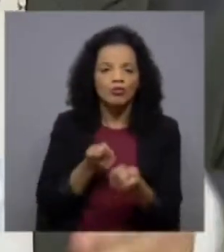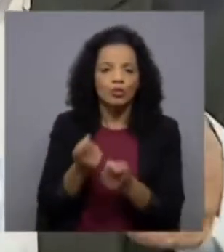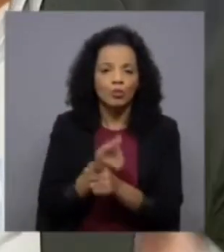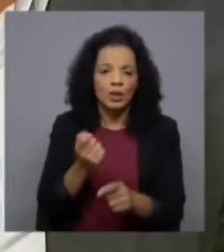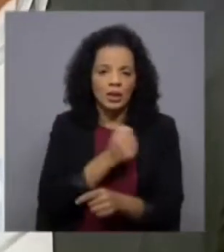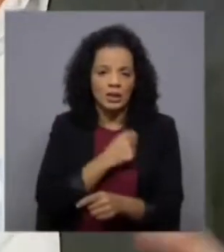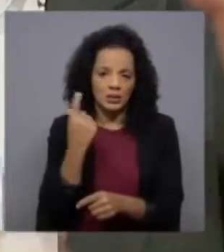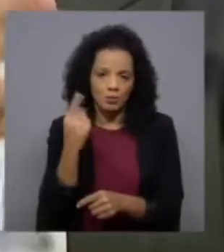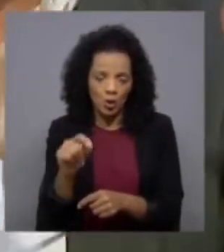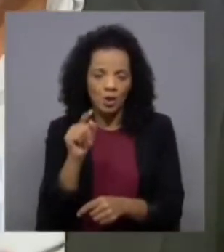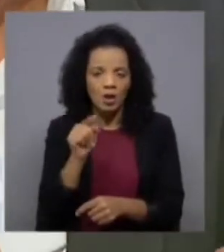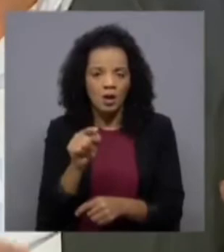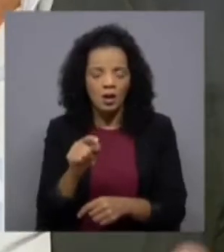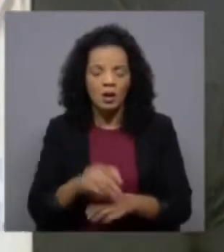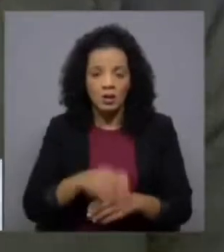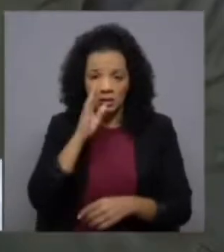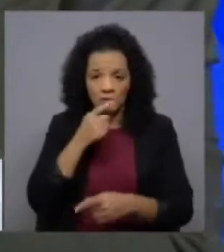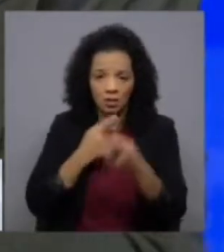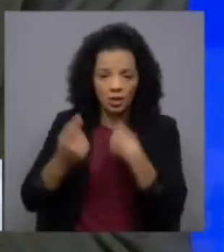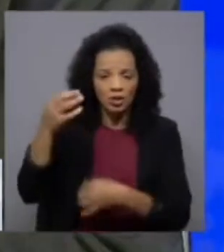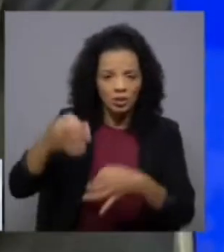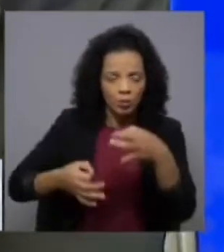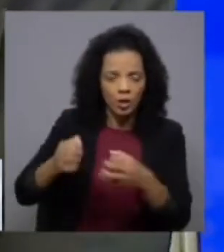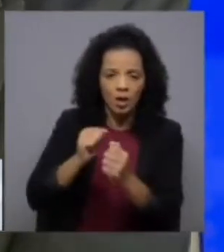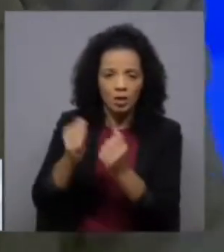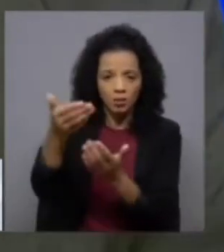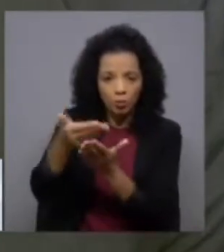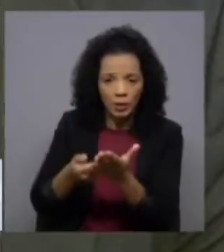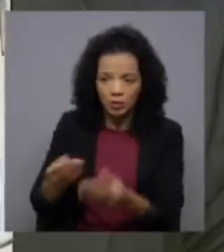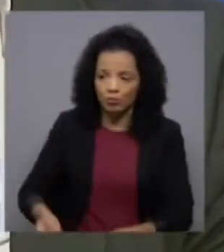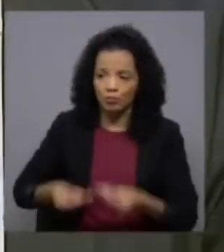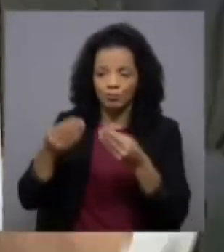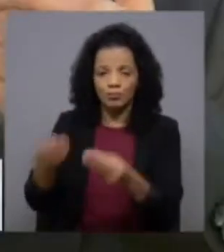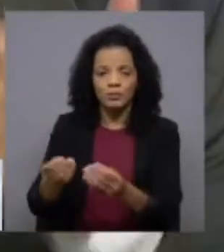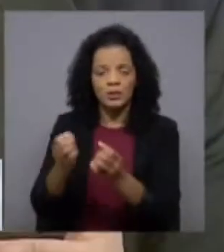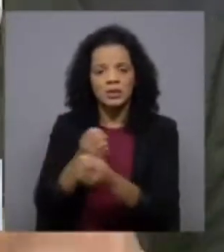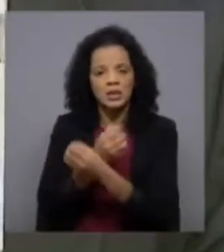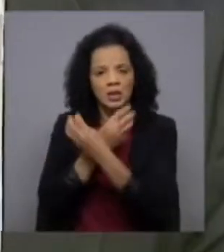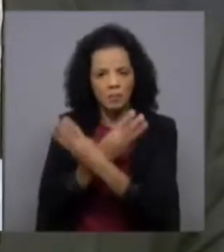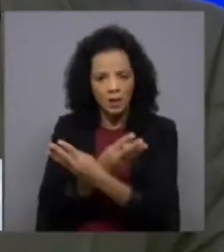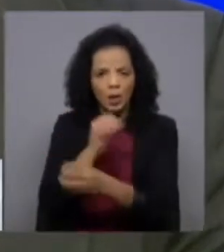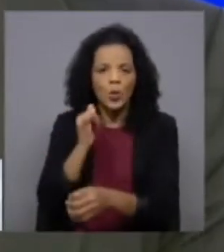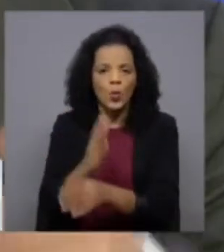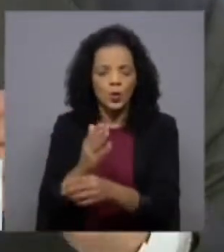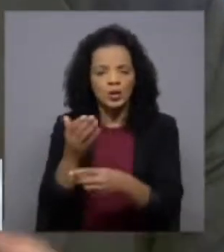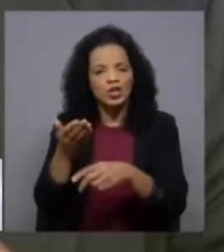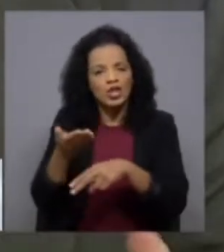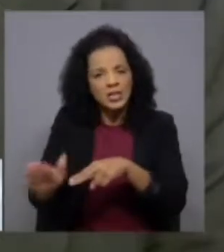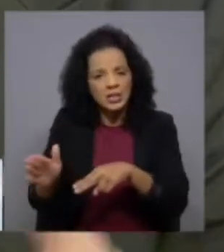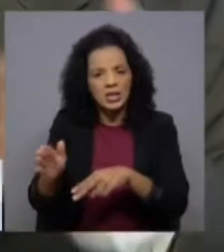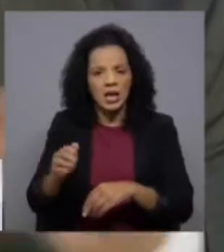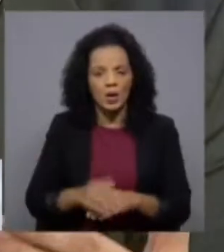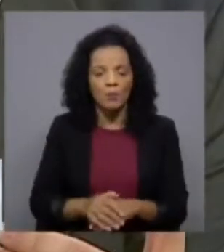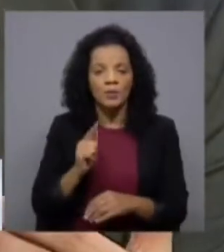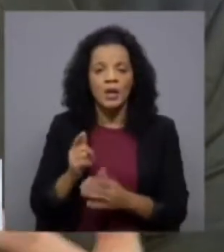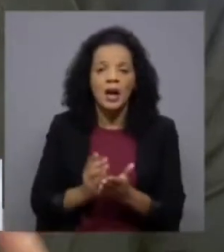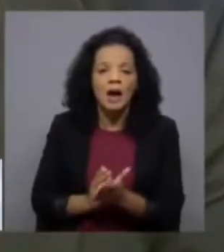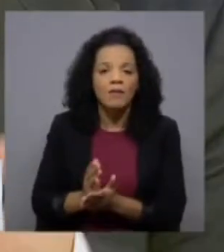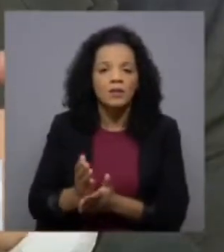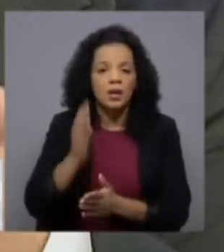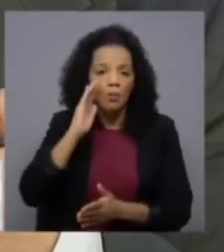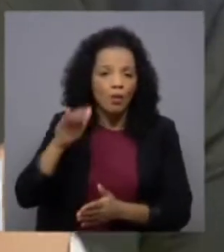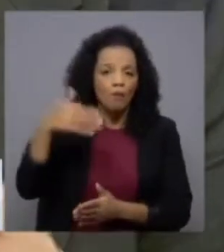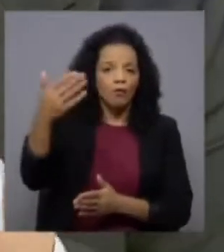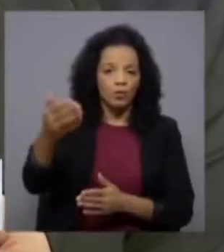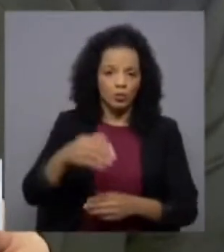de casa é uma condição se a queixa foi feita em tribunal a documentação foi entregue no centro de emprego é outra categoria de exceção isto é avançar para o futuro